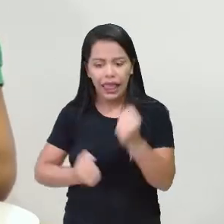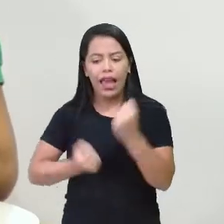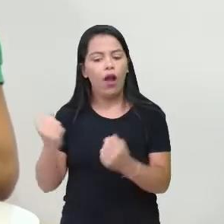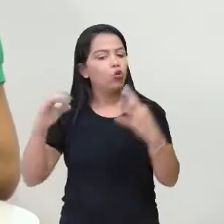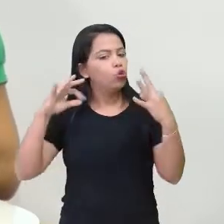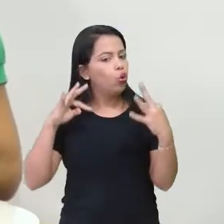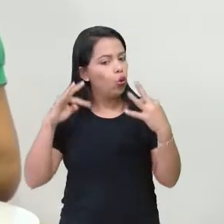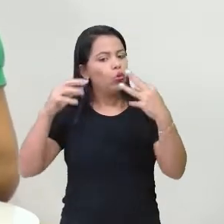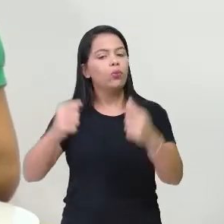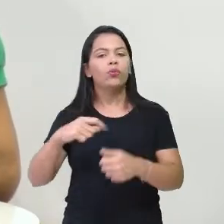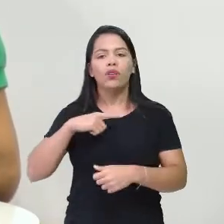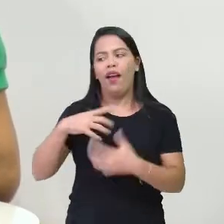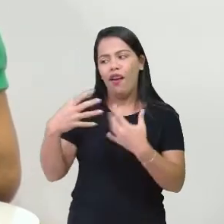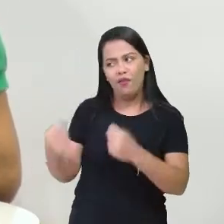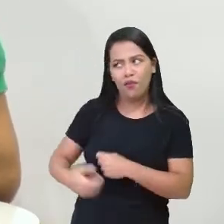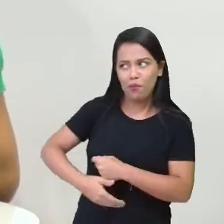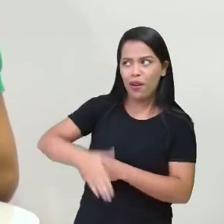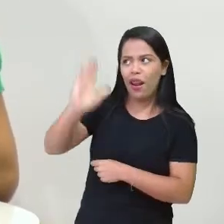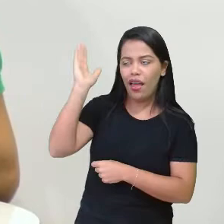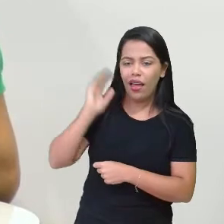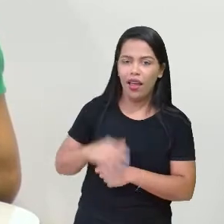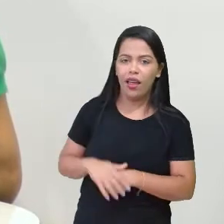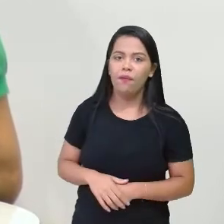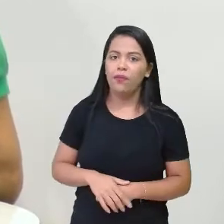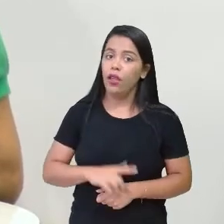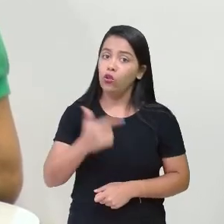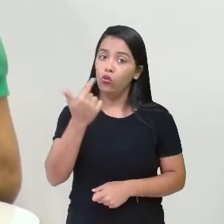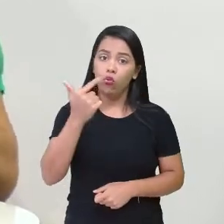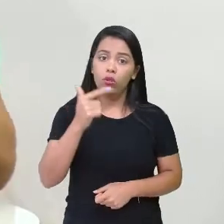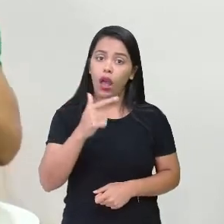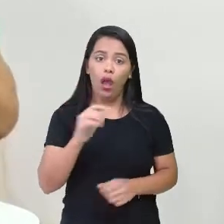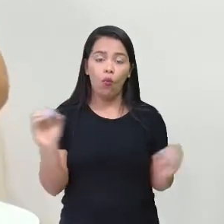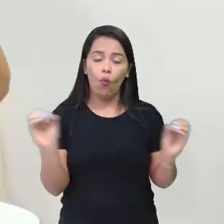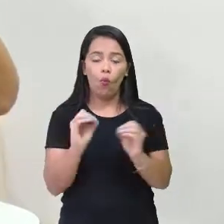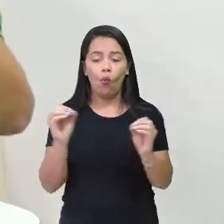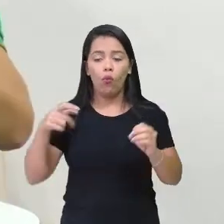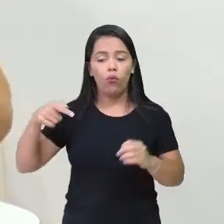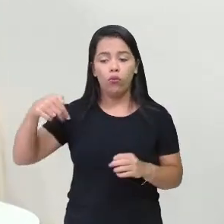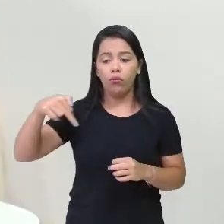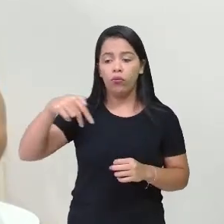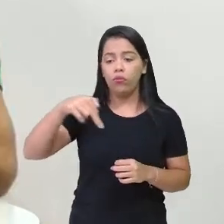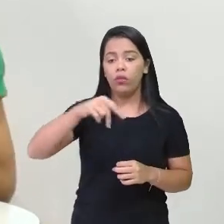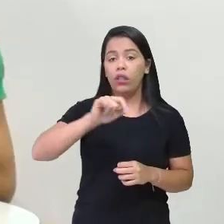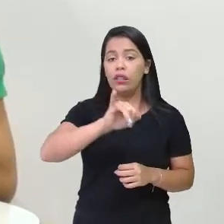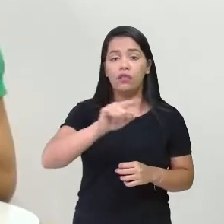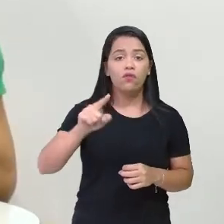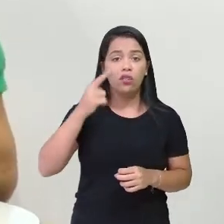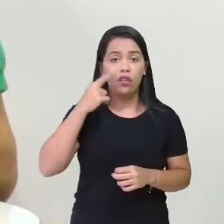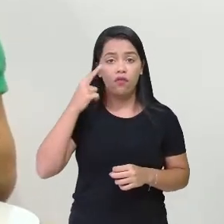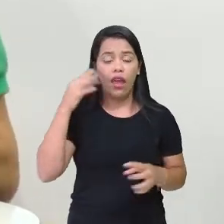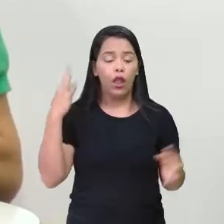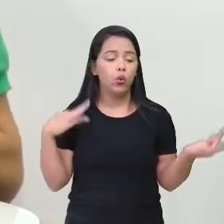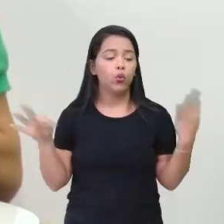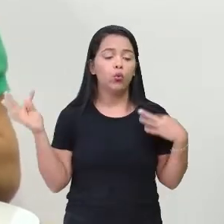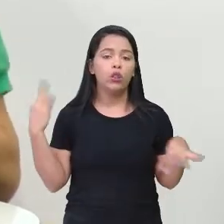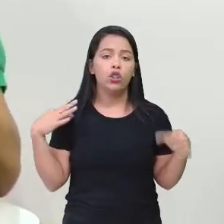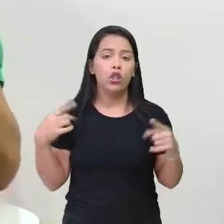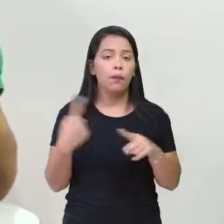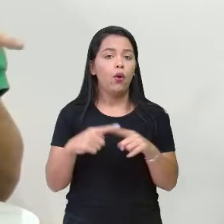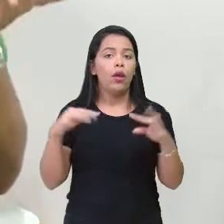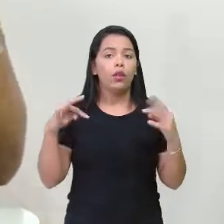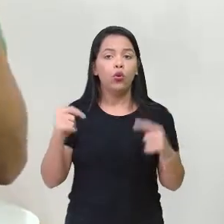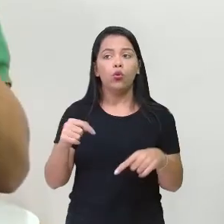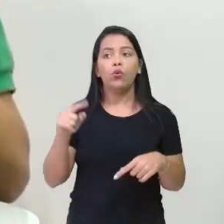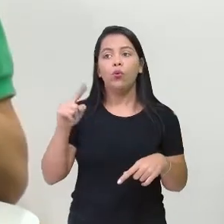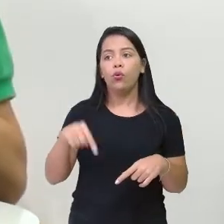ninguém anda a pé não, viu? Se você vir alguém lá a pé, é turista. Porque todo mundo é no carro, por